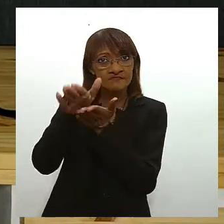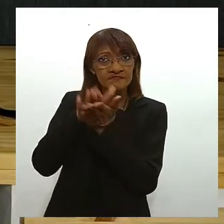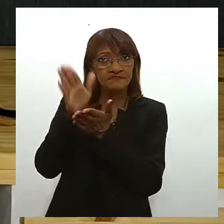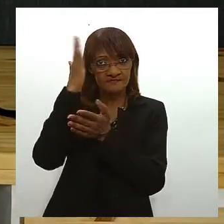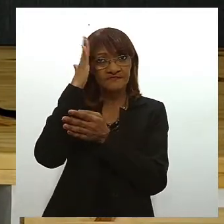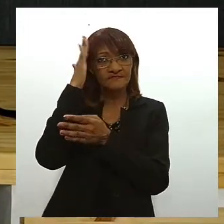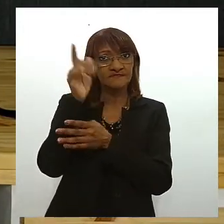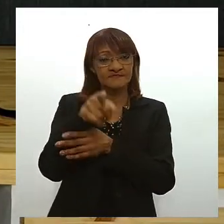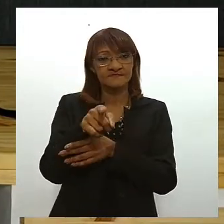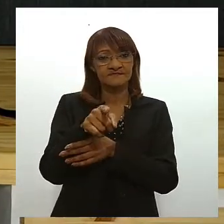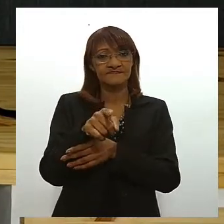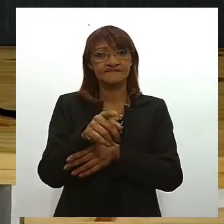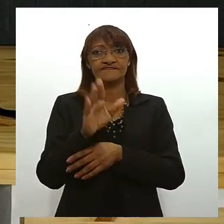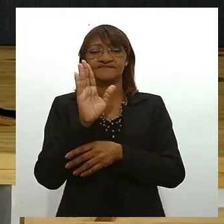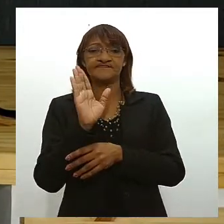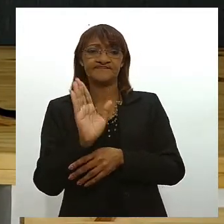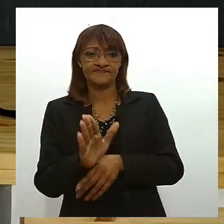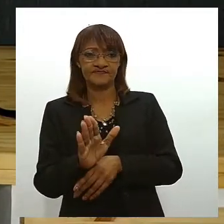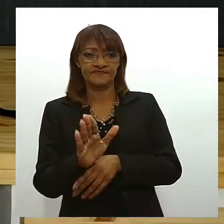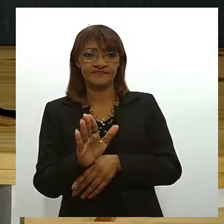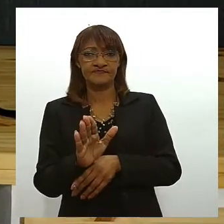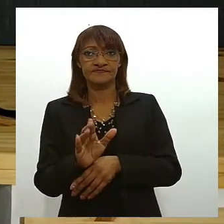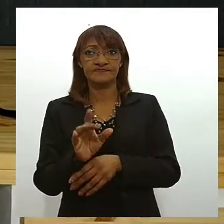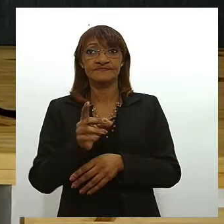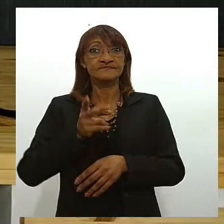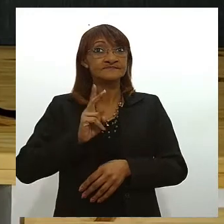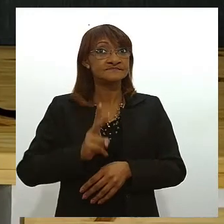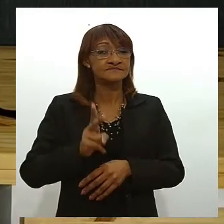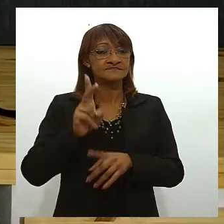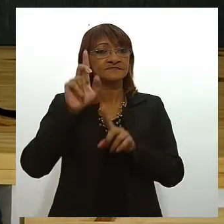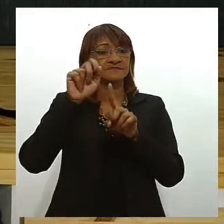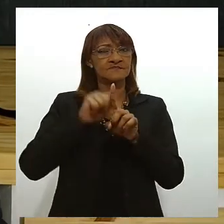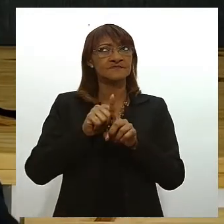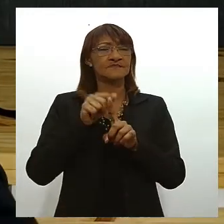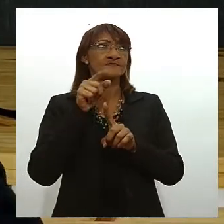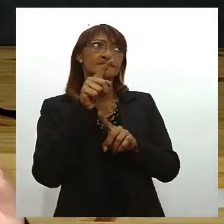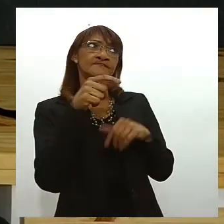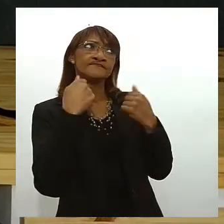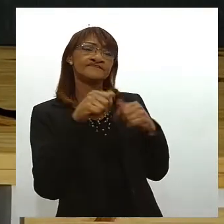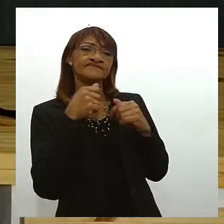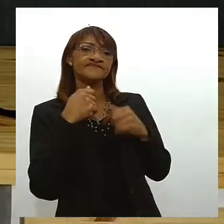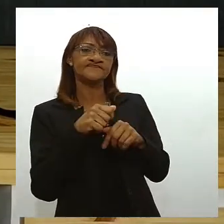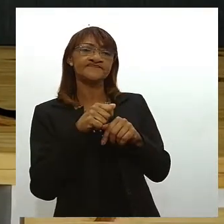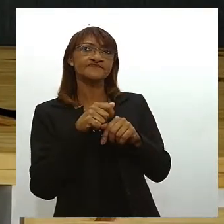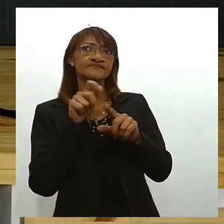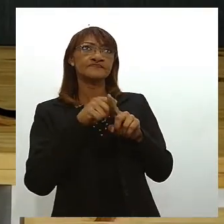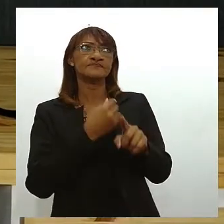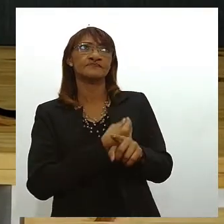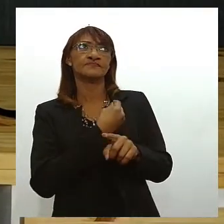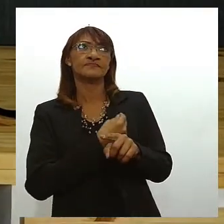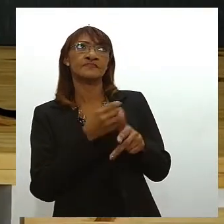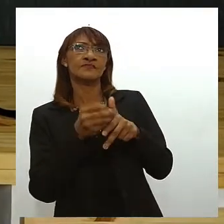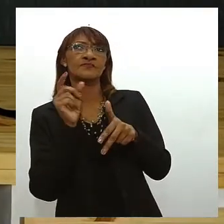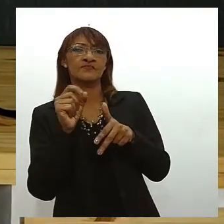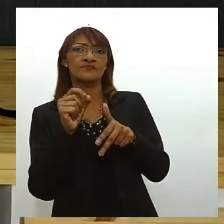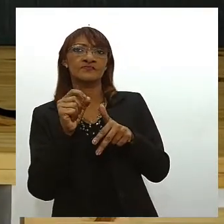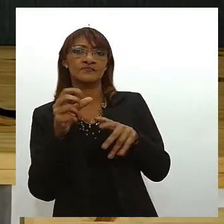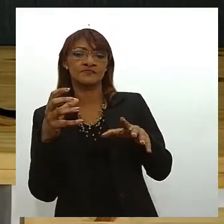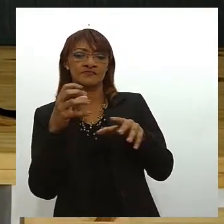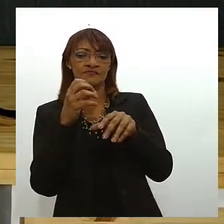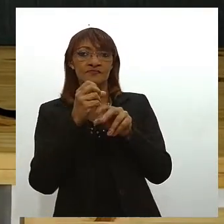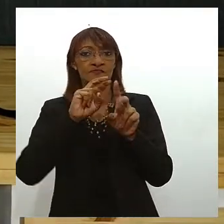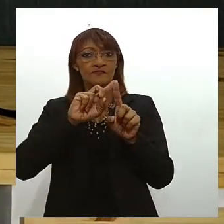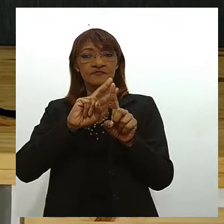descobrir qual é a sua despesa fixa mensal o quanto você precisa para passar o mês você vai pegar este valor e vai